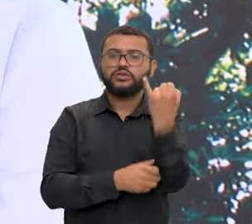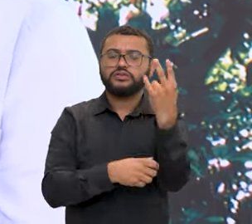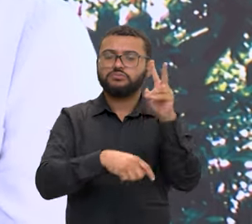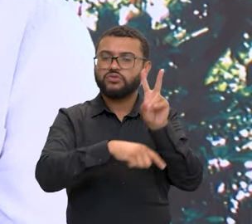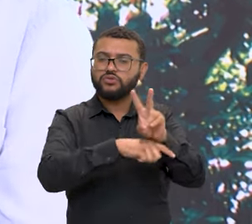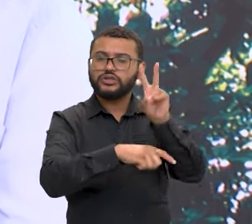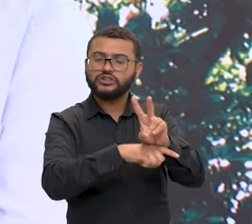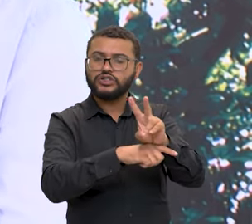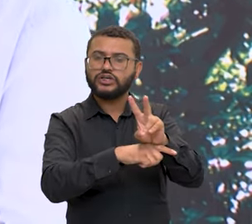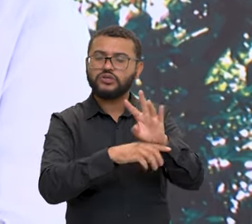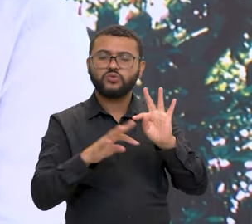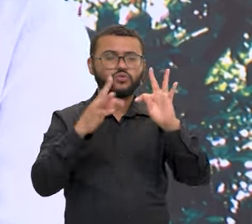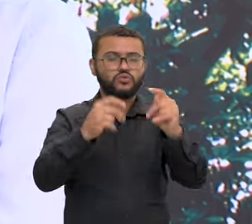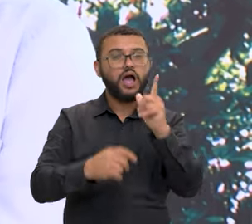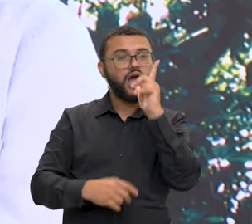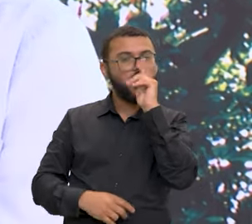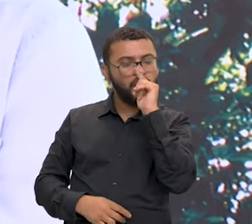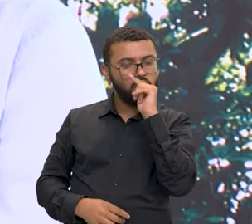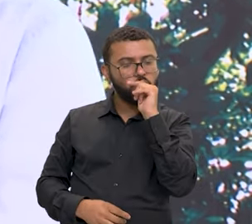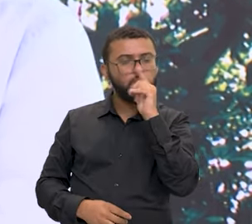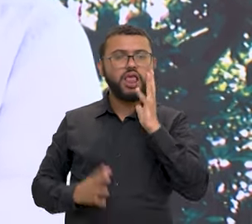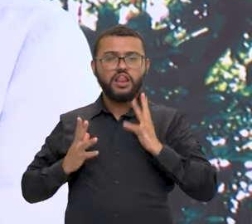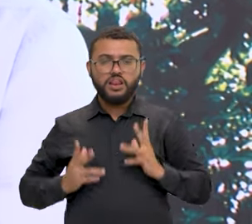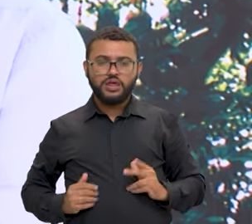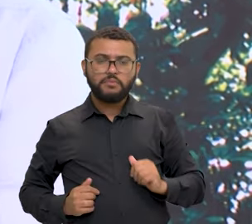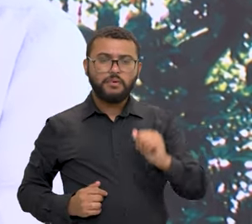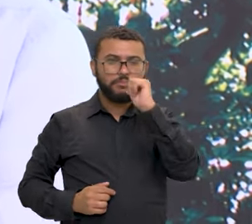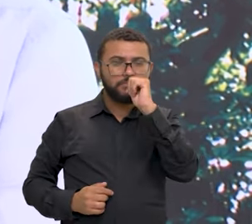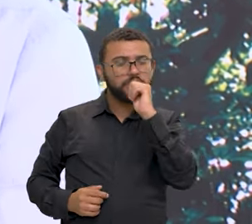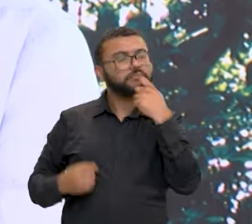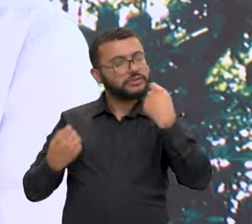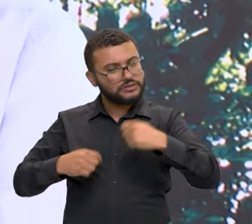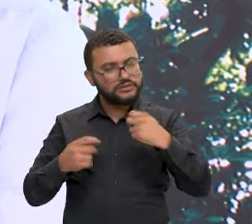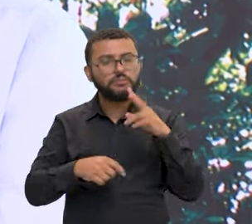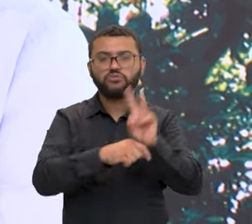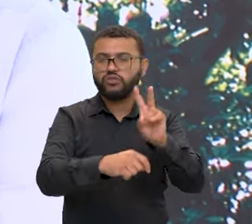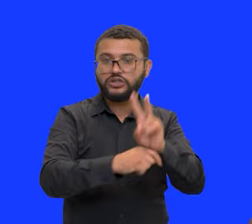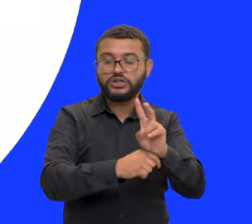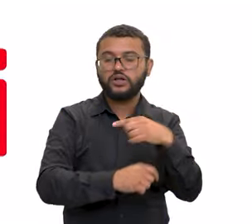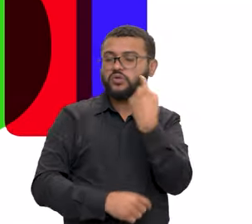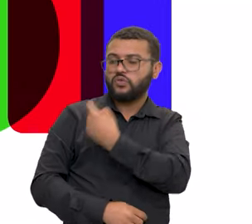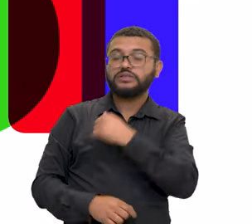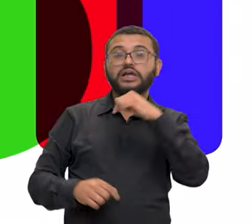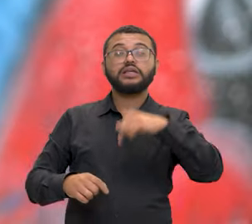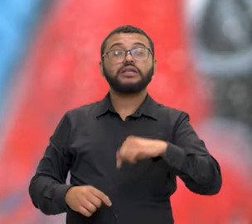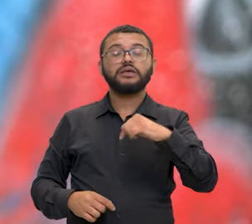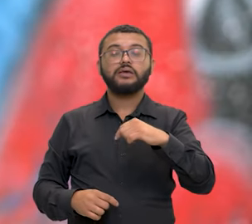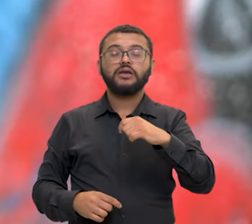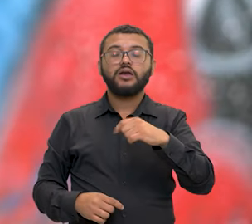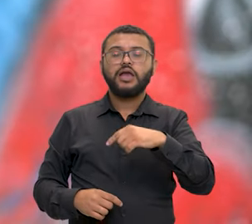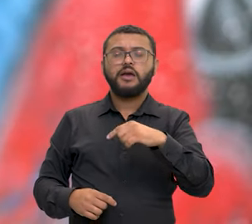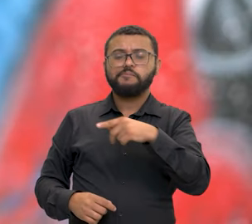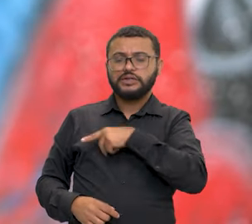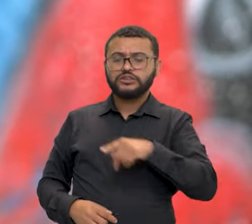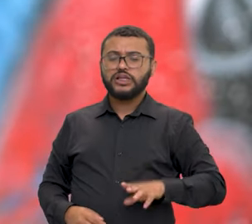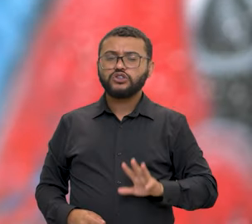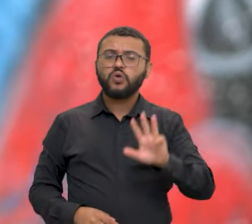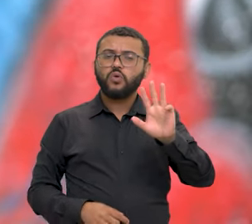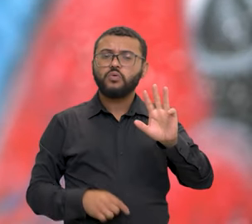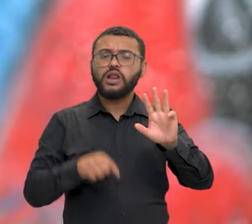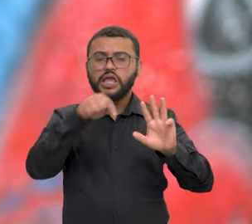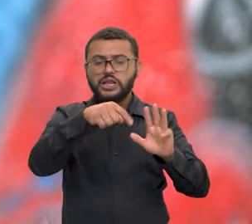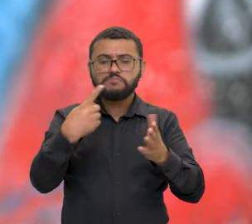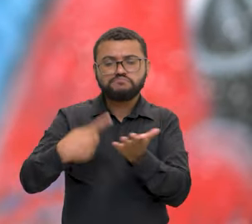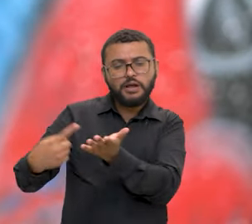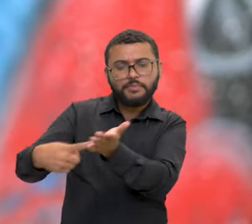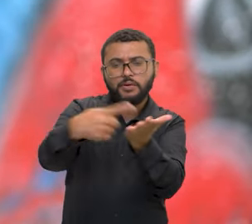questão é essa do presidente Lula ter convocado a cúpula dos países amazônicos. E assim como em todas